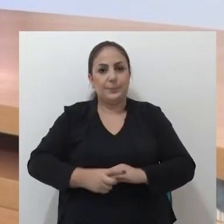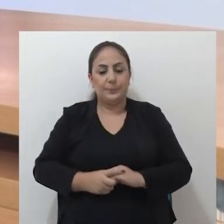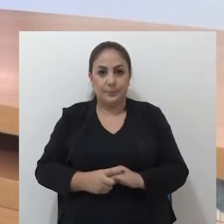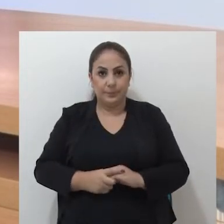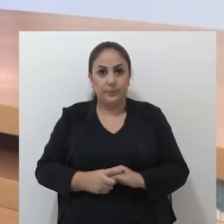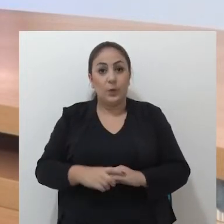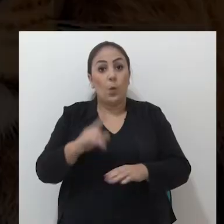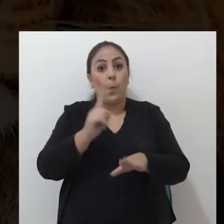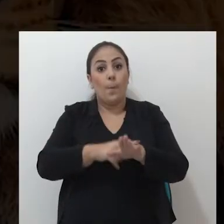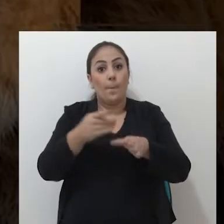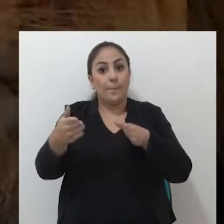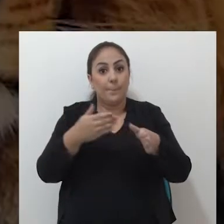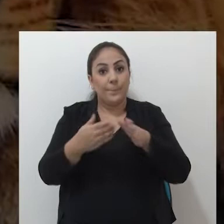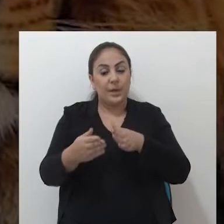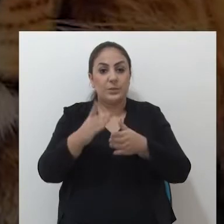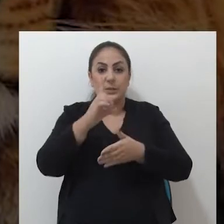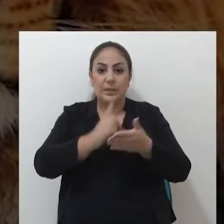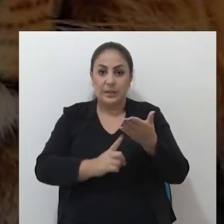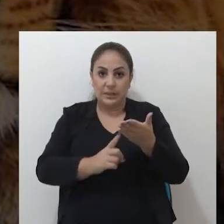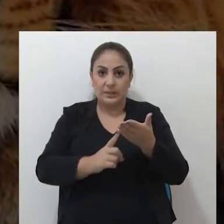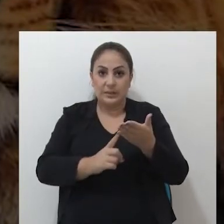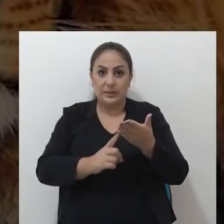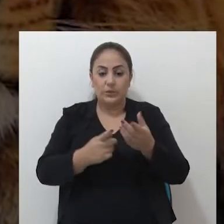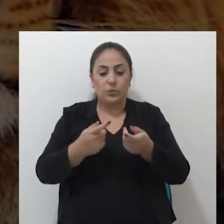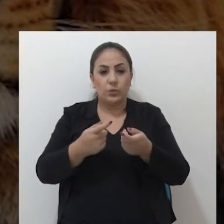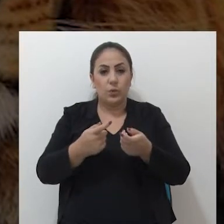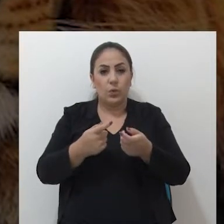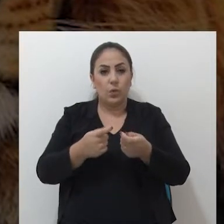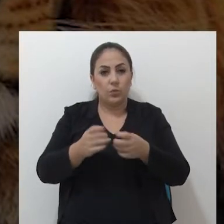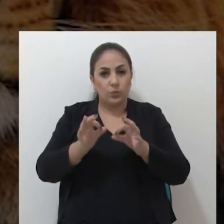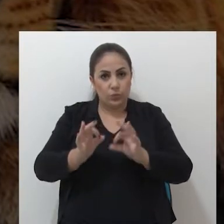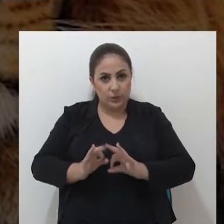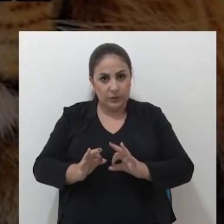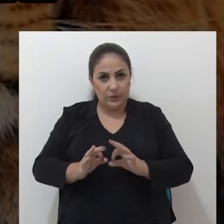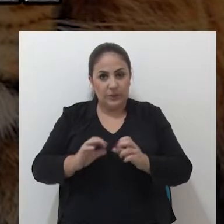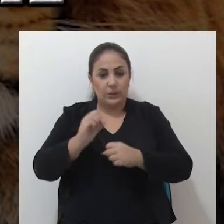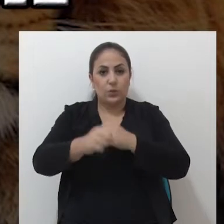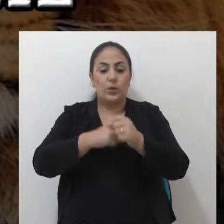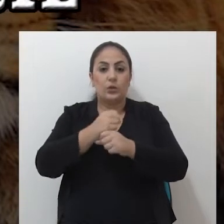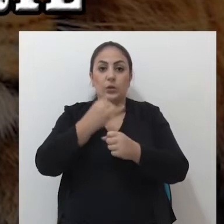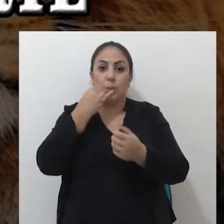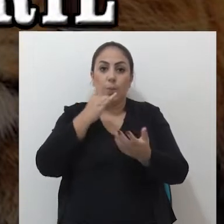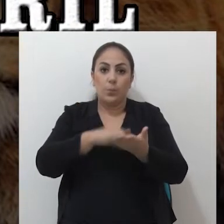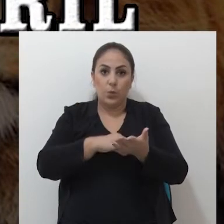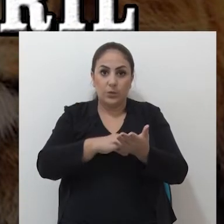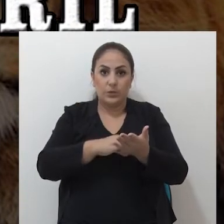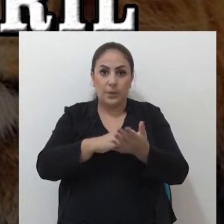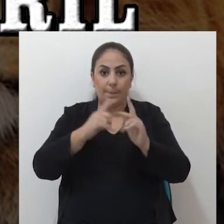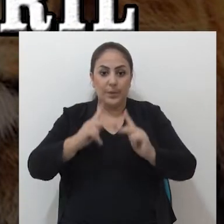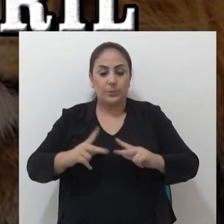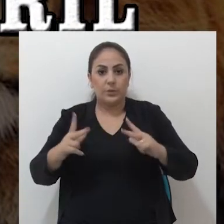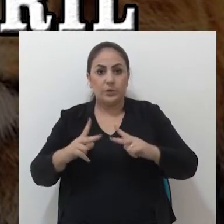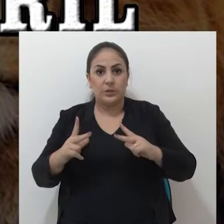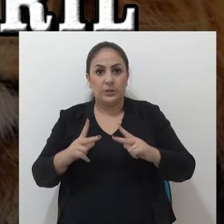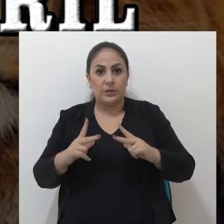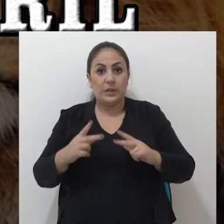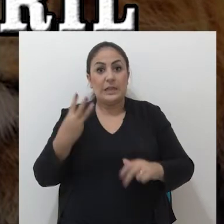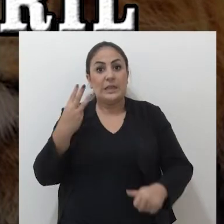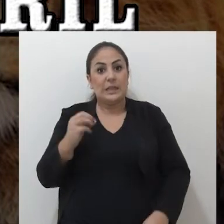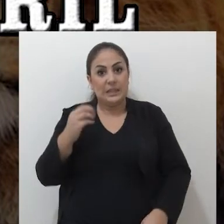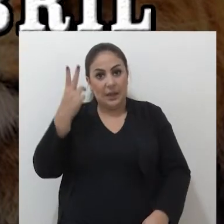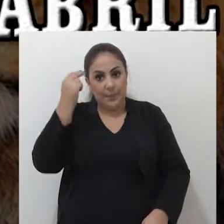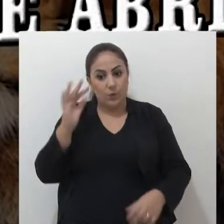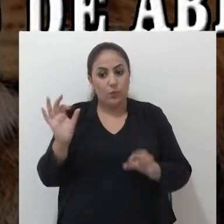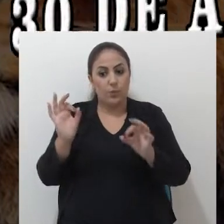participar. O prazo para a declaração de ajuste anual do Imposto de Renda da Pessoa Física termina